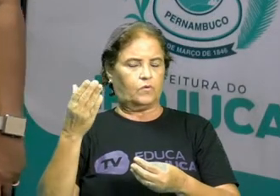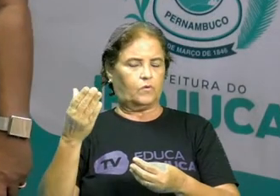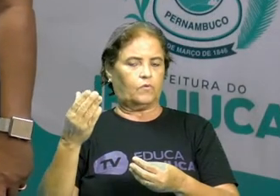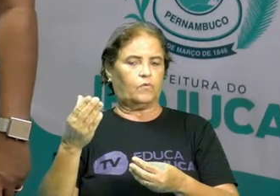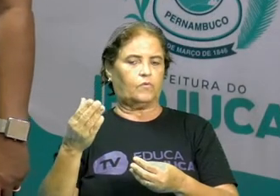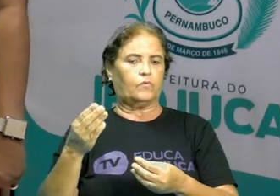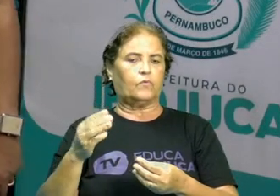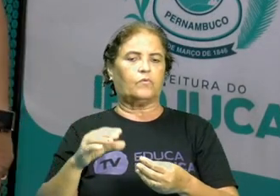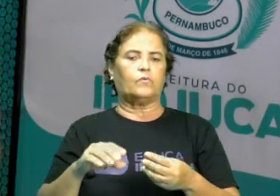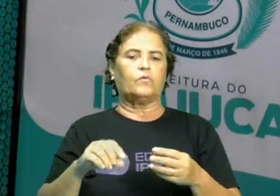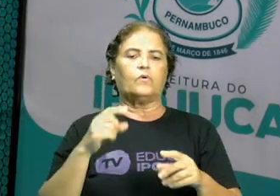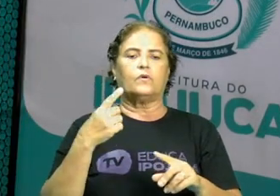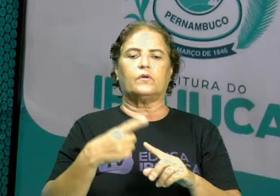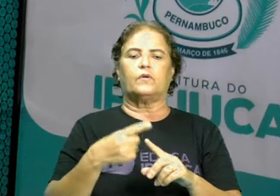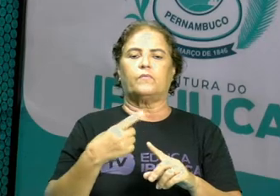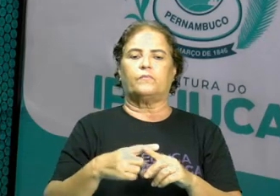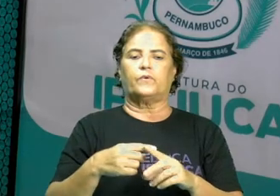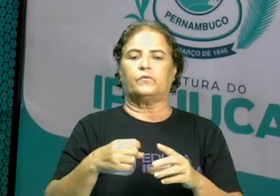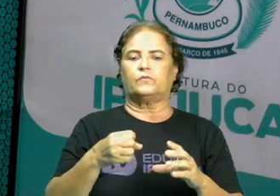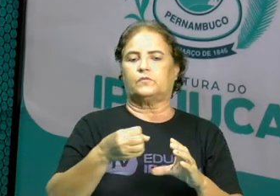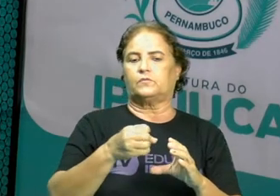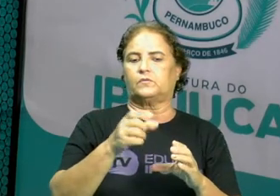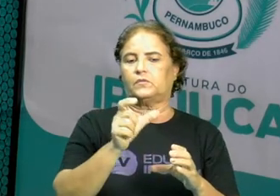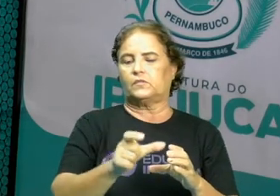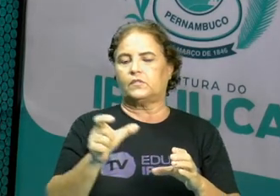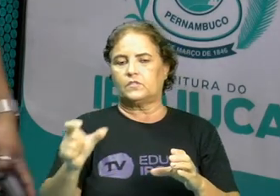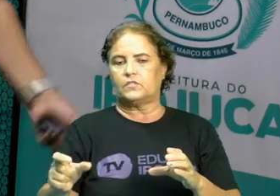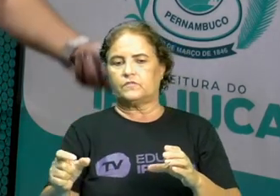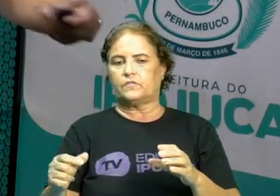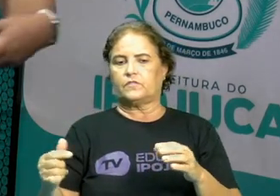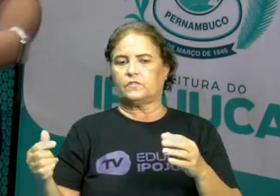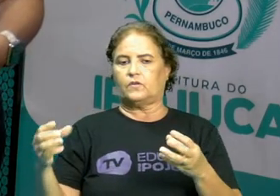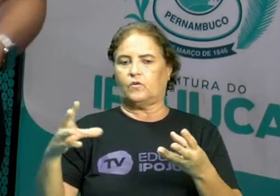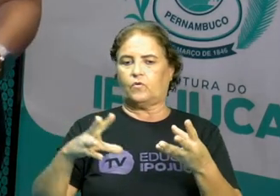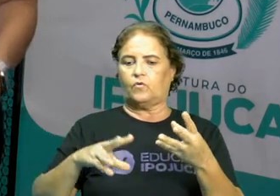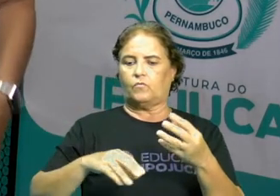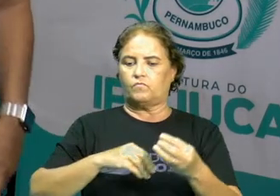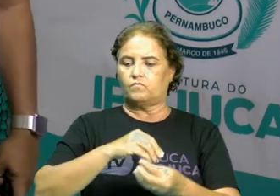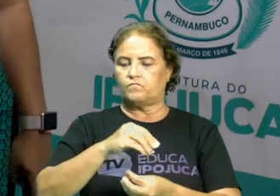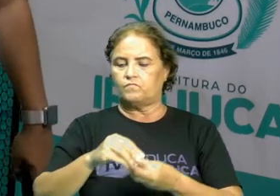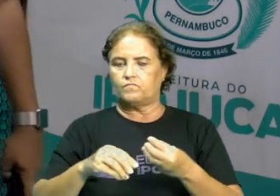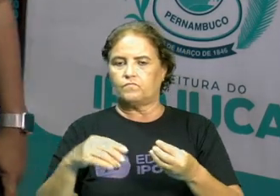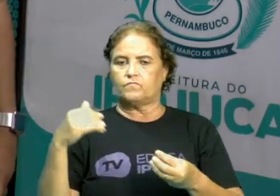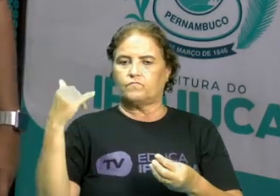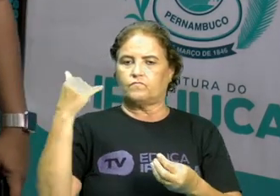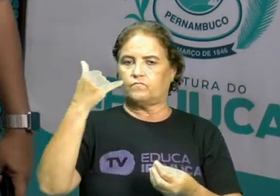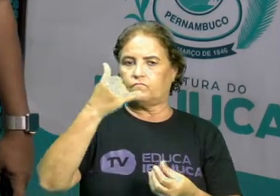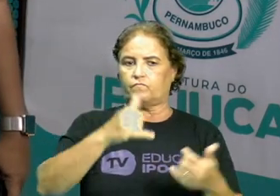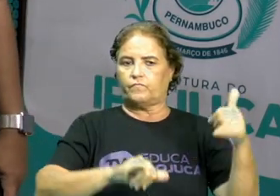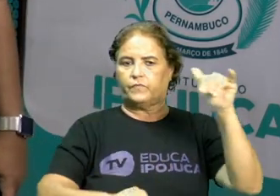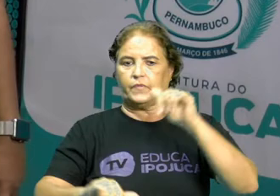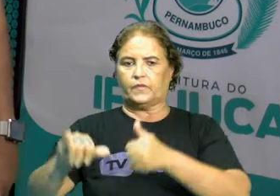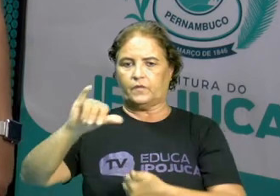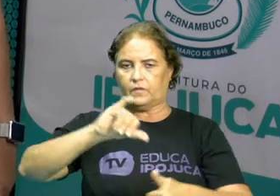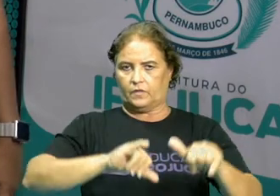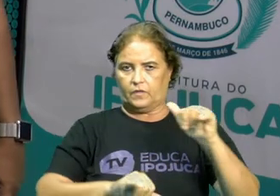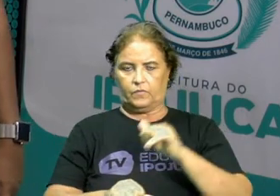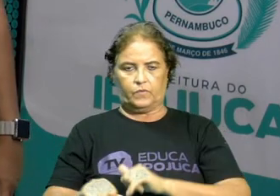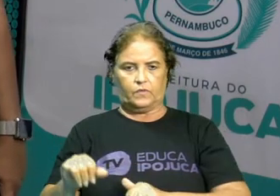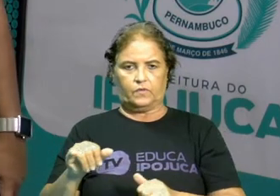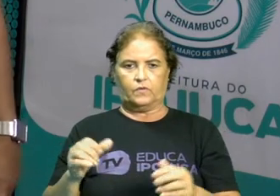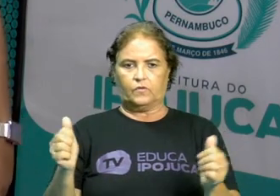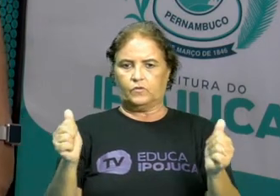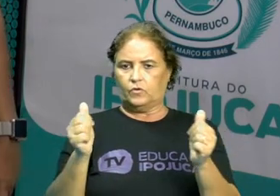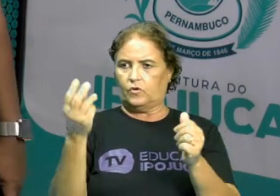posso classificá-las como reação química. Ou seja, juntei duas coisas e criei uma outra.